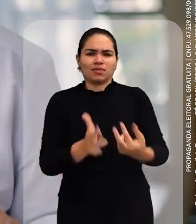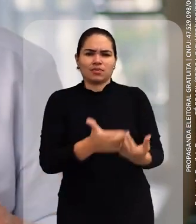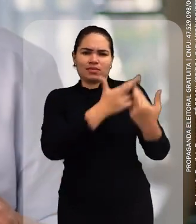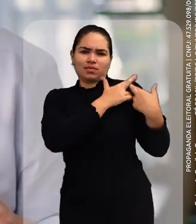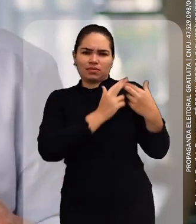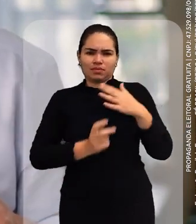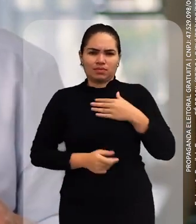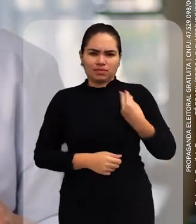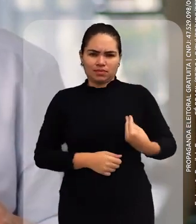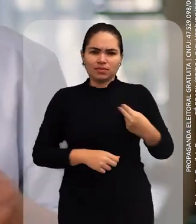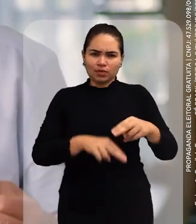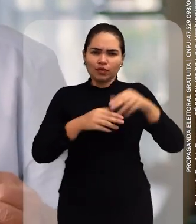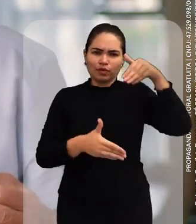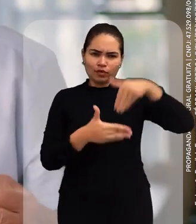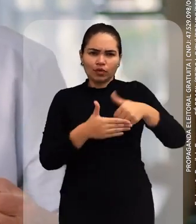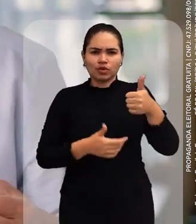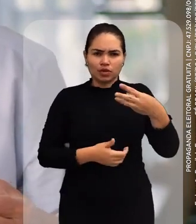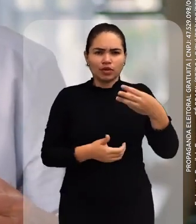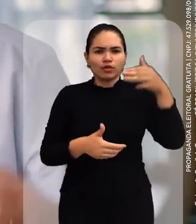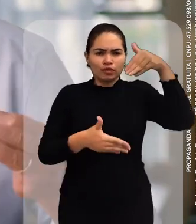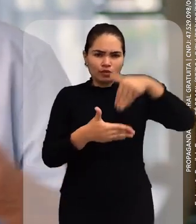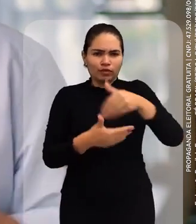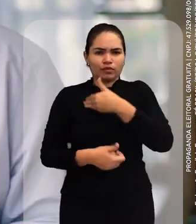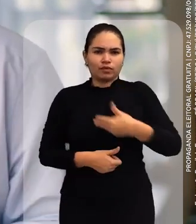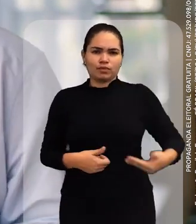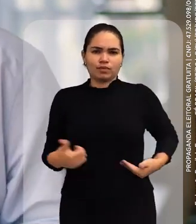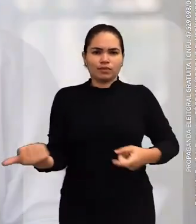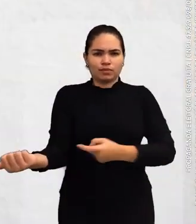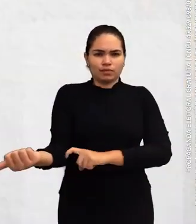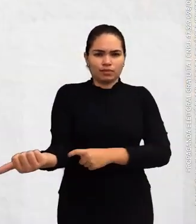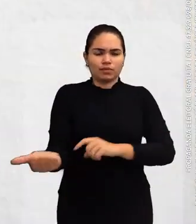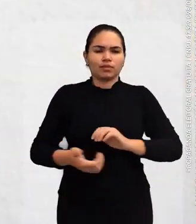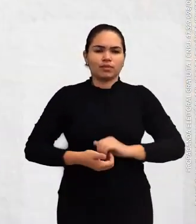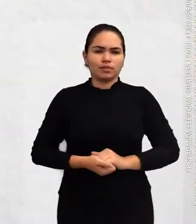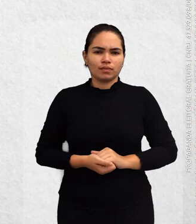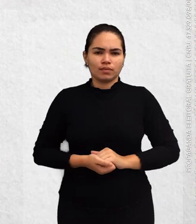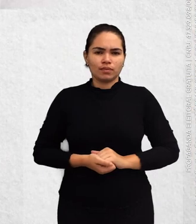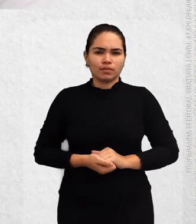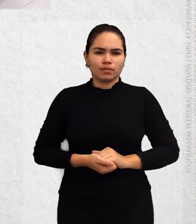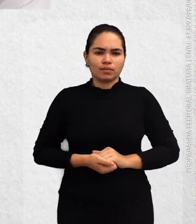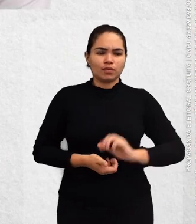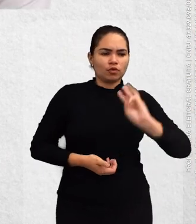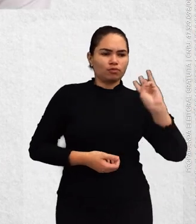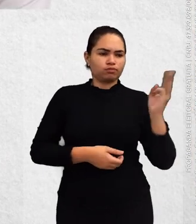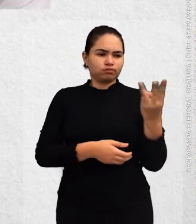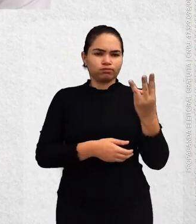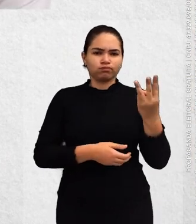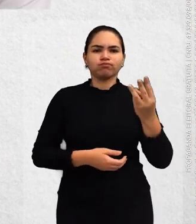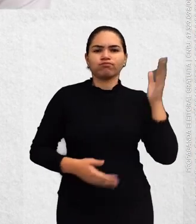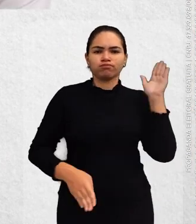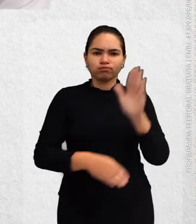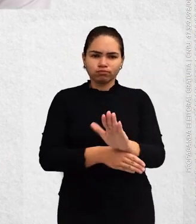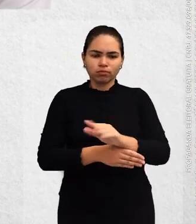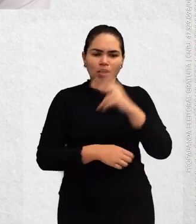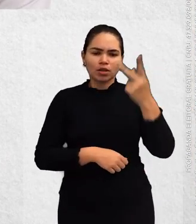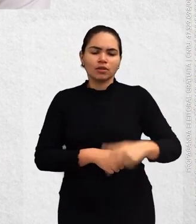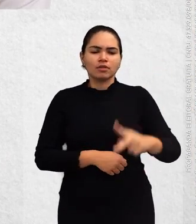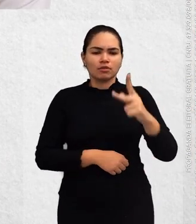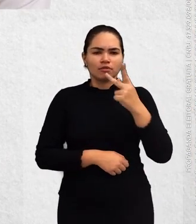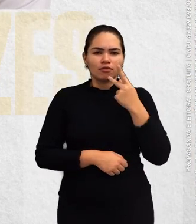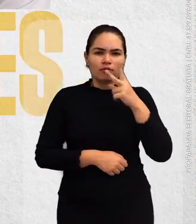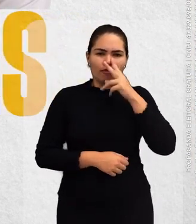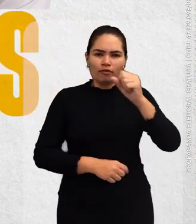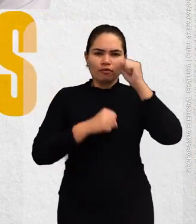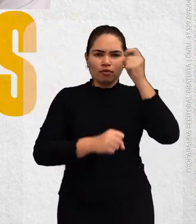é uma missão. Vote 13. Vote Elmano, governador. Elmano, Camilo e Lula. O